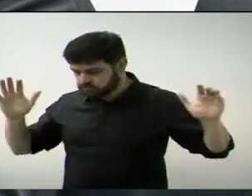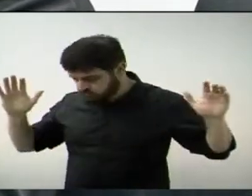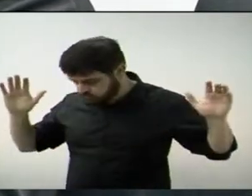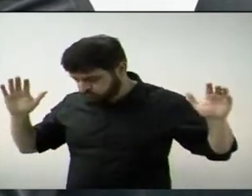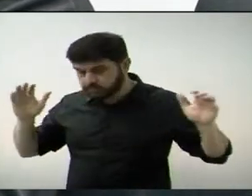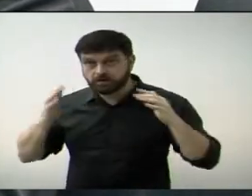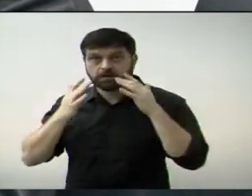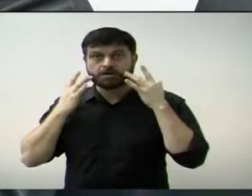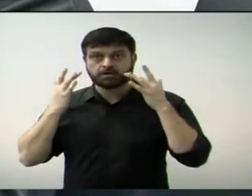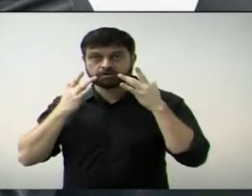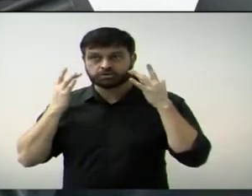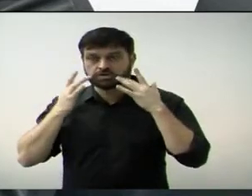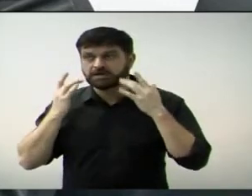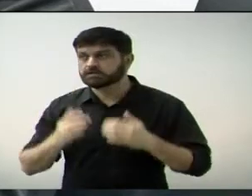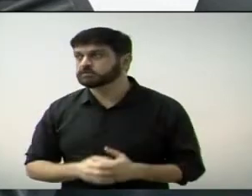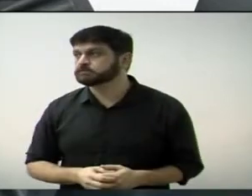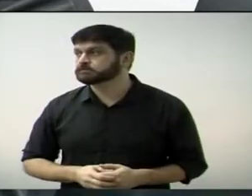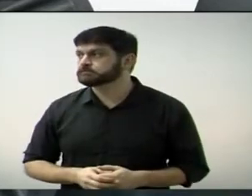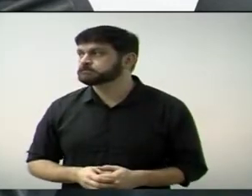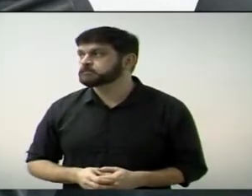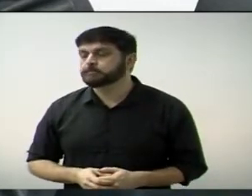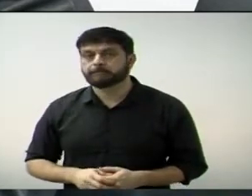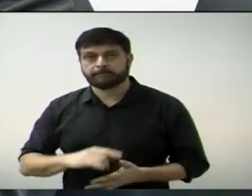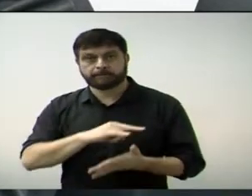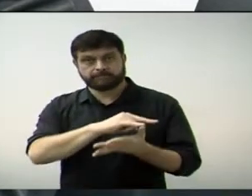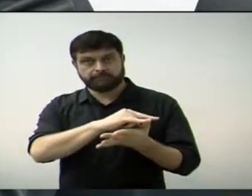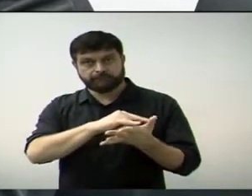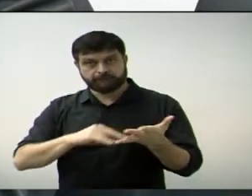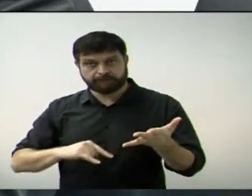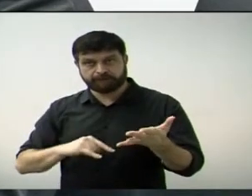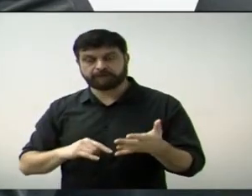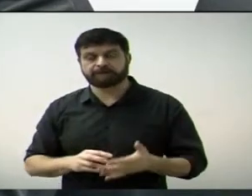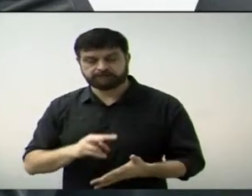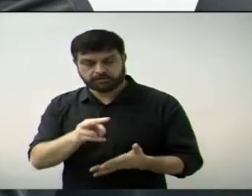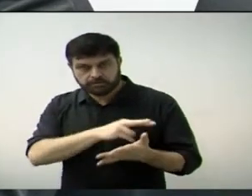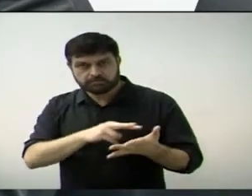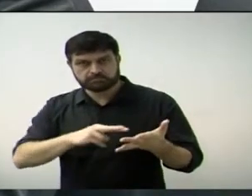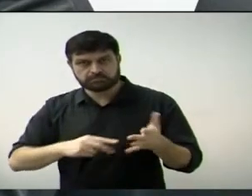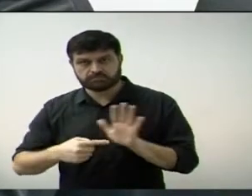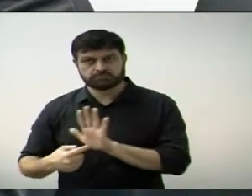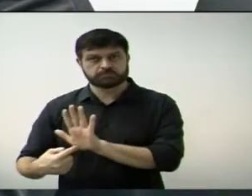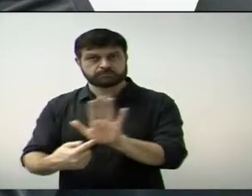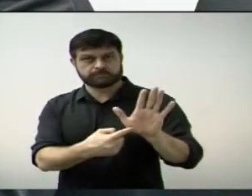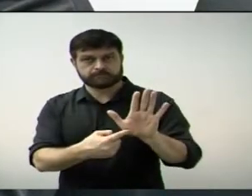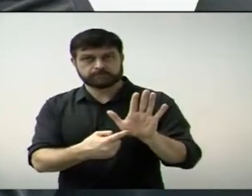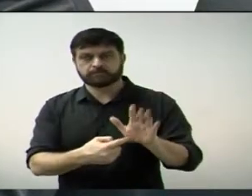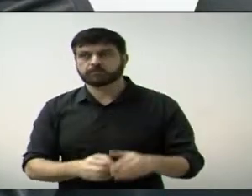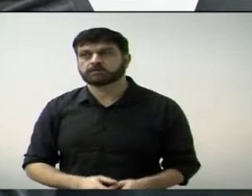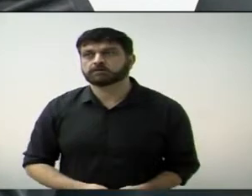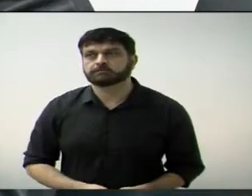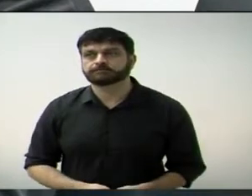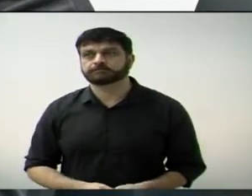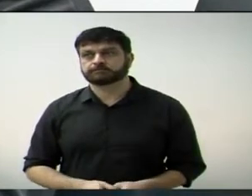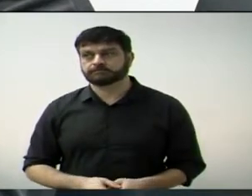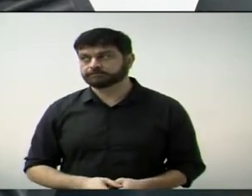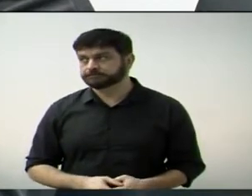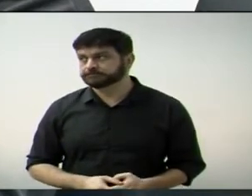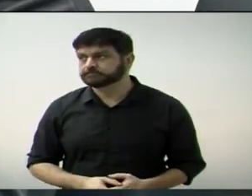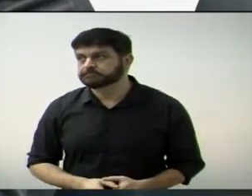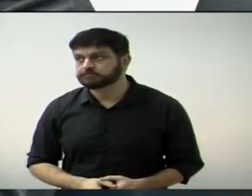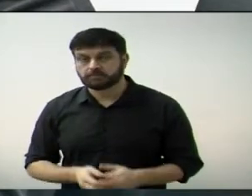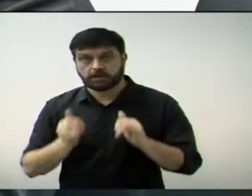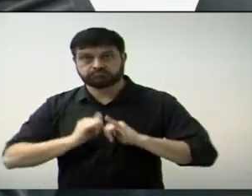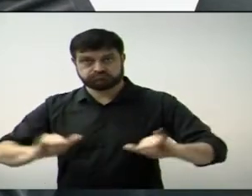Ato contínuo, preiteia-se à publicação da presente moção de forma íntegra em seminário oficial para necessidade de